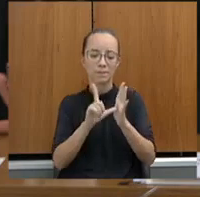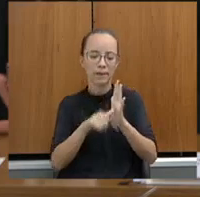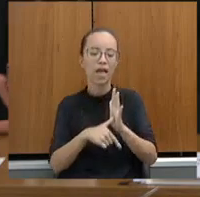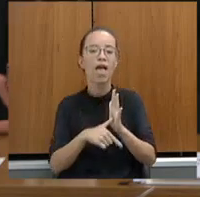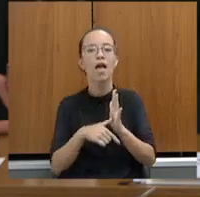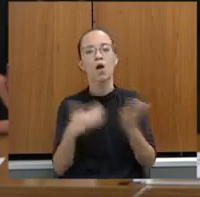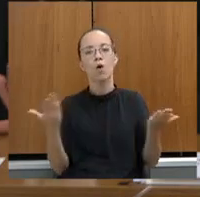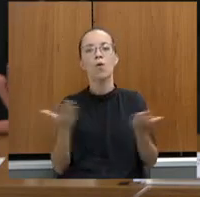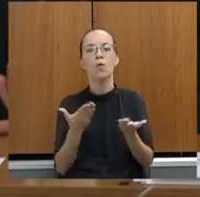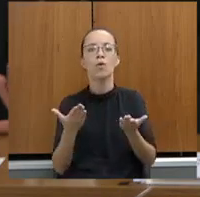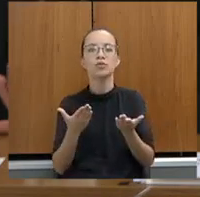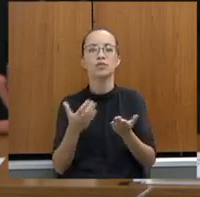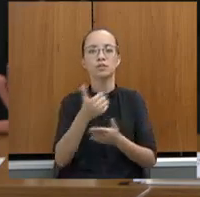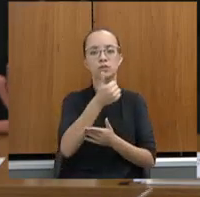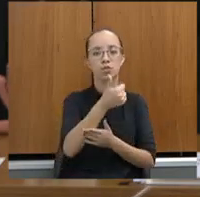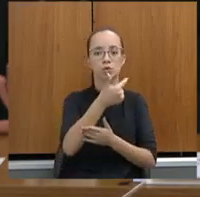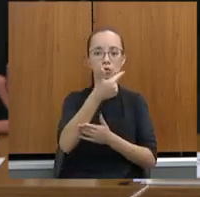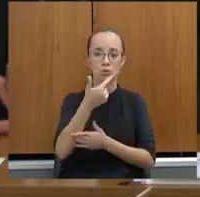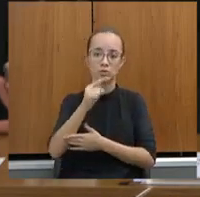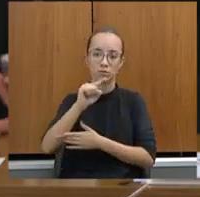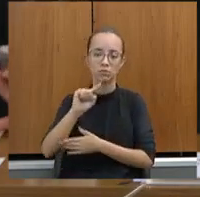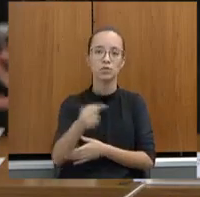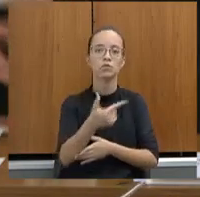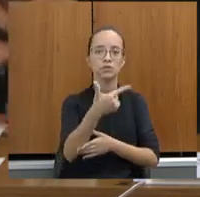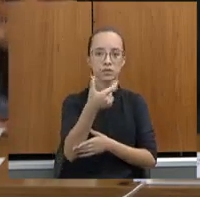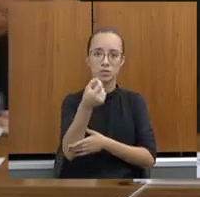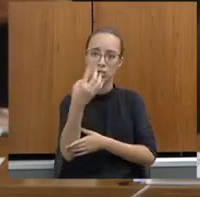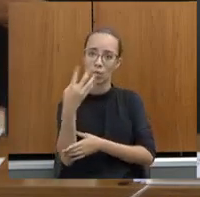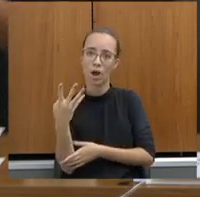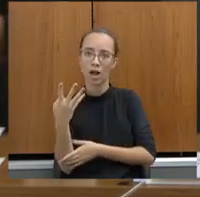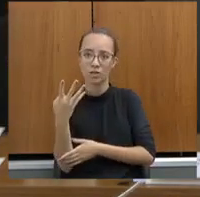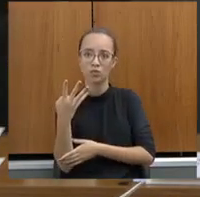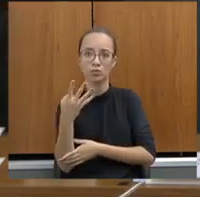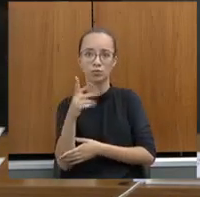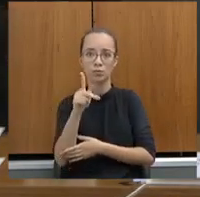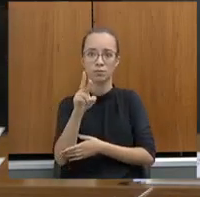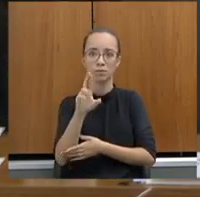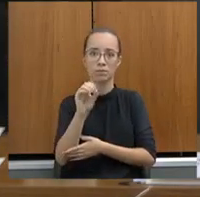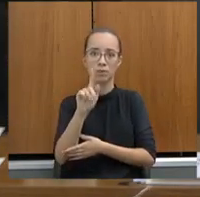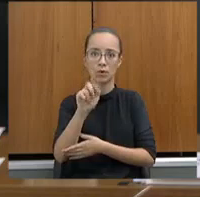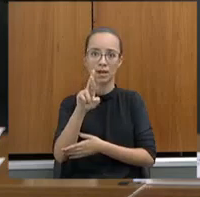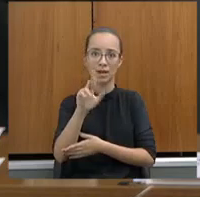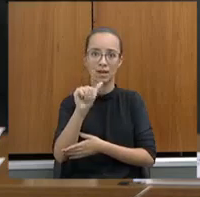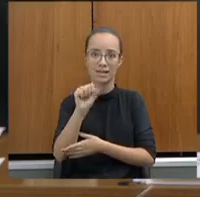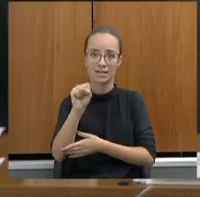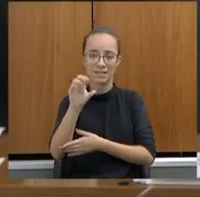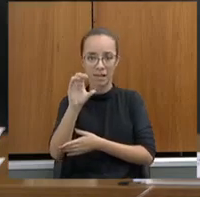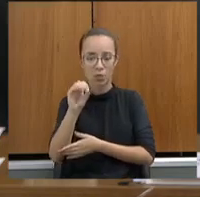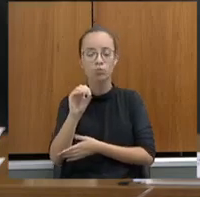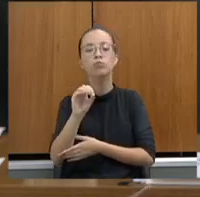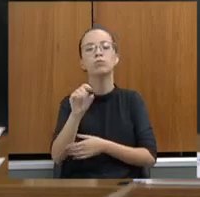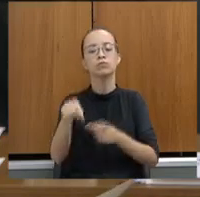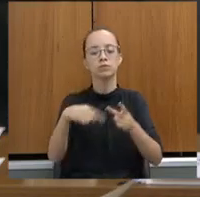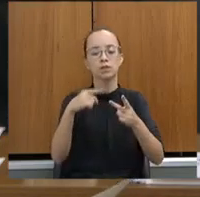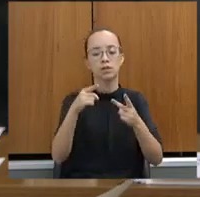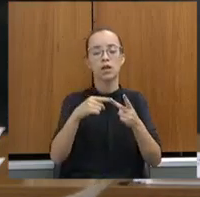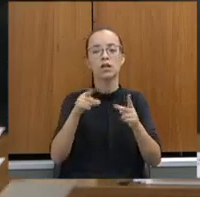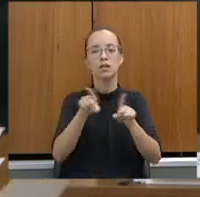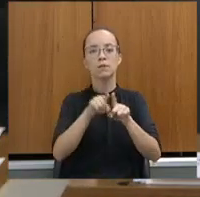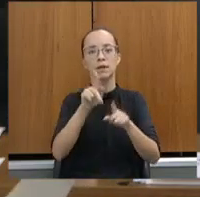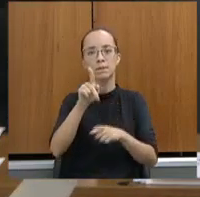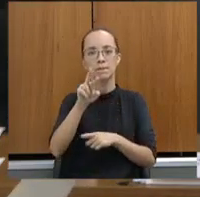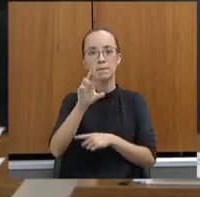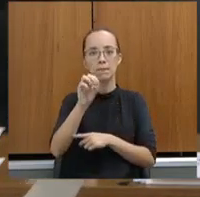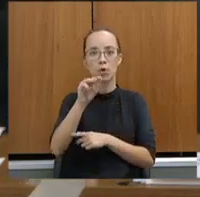até hoje foram 12.504 progressões, 2.680 promoções e